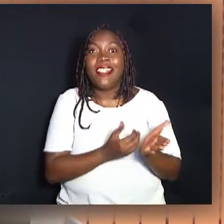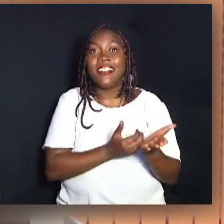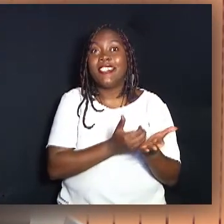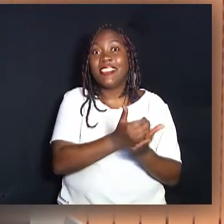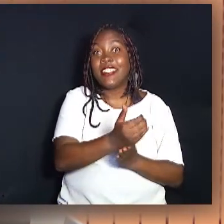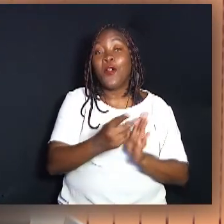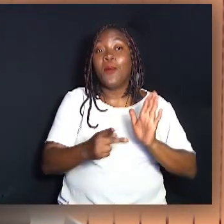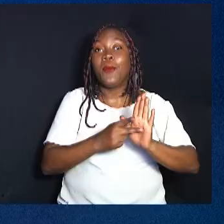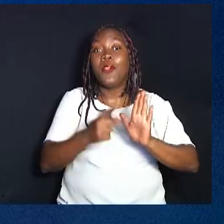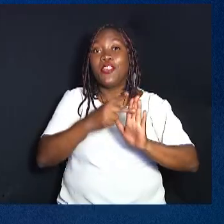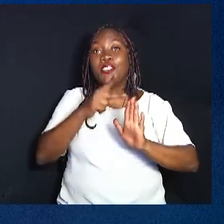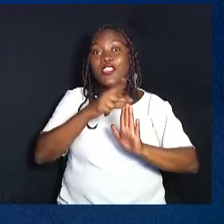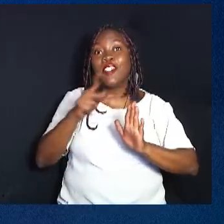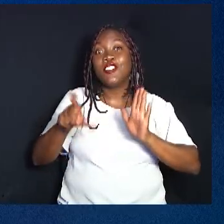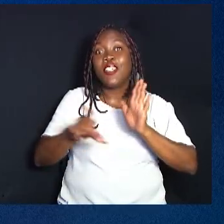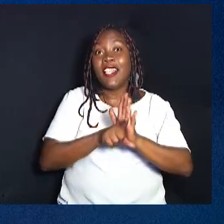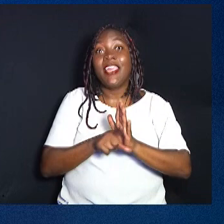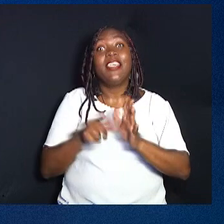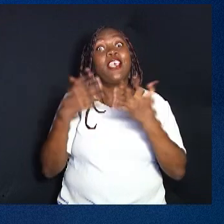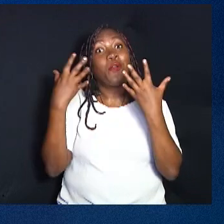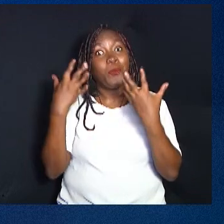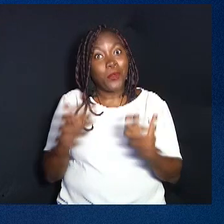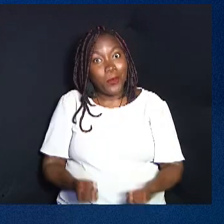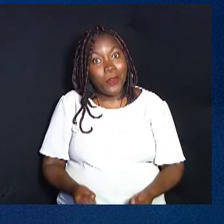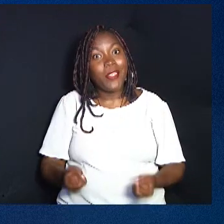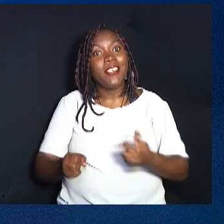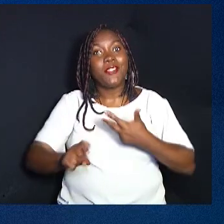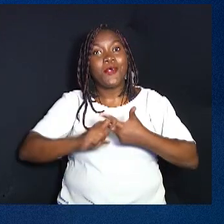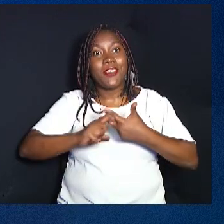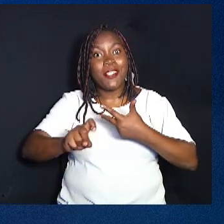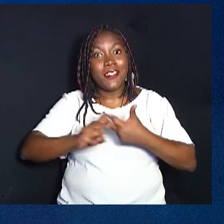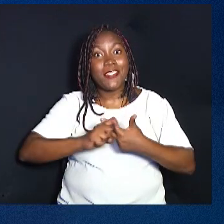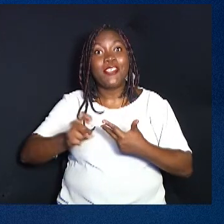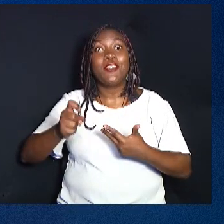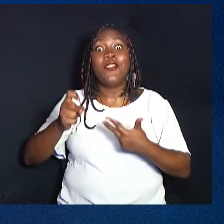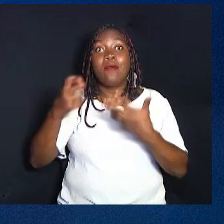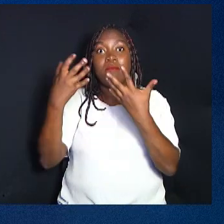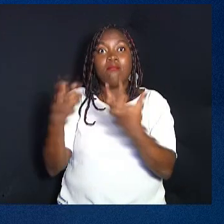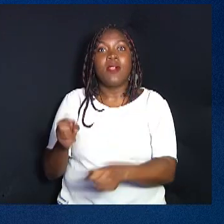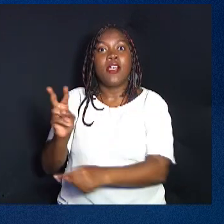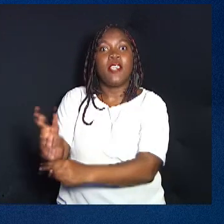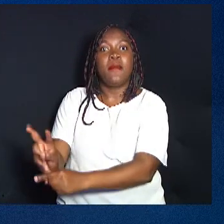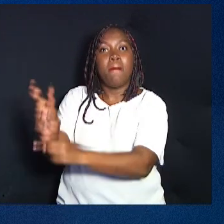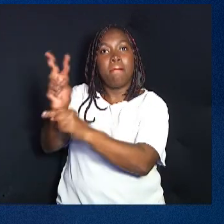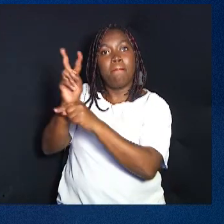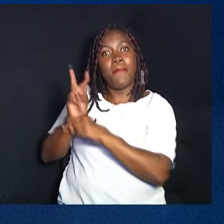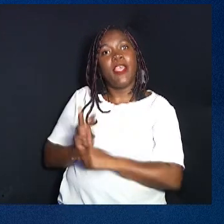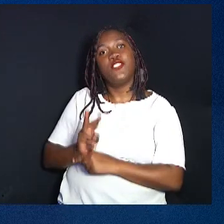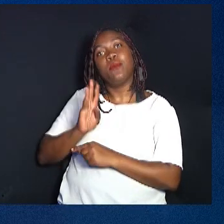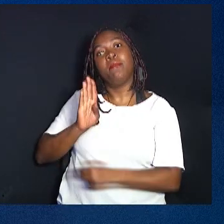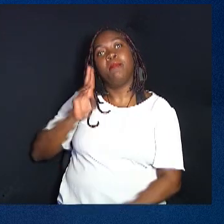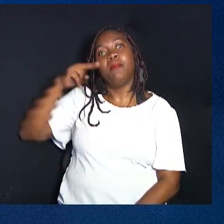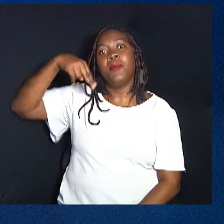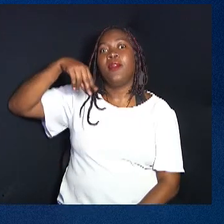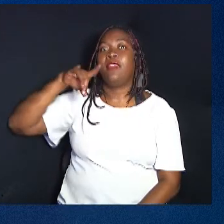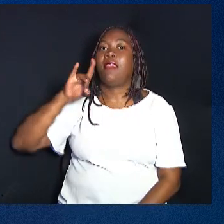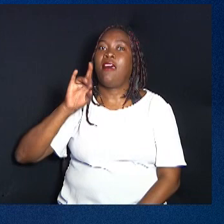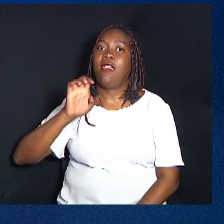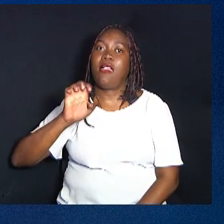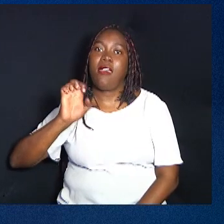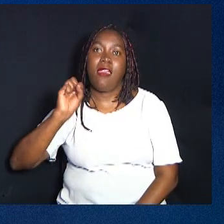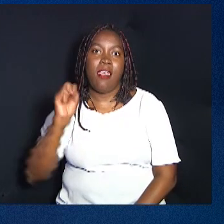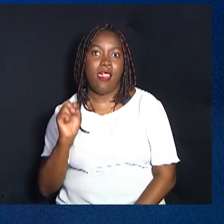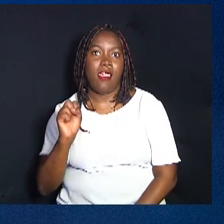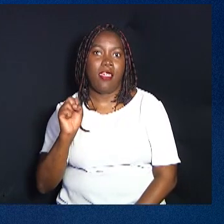em análise inicial, projeto de lei que autoriza o Executivo a contrair um empréstimo junto ao Banco Nacional